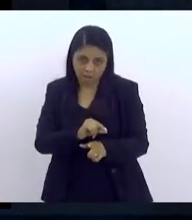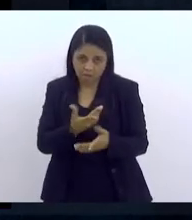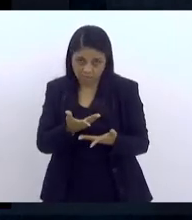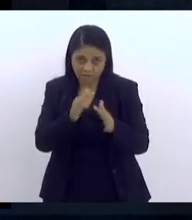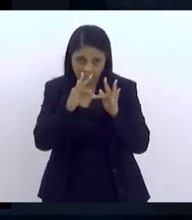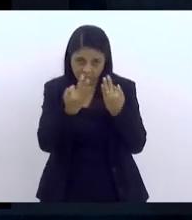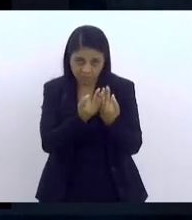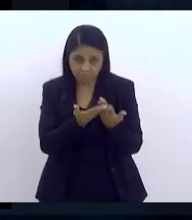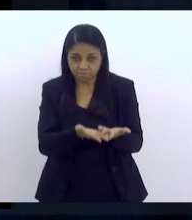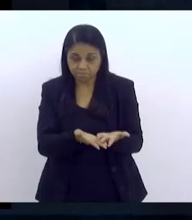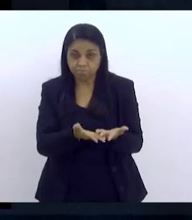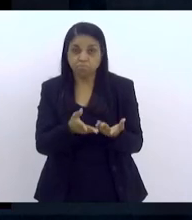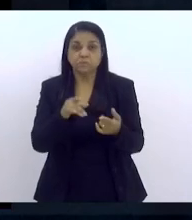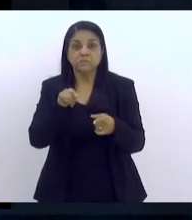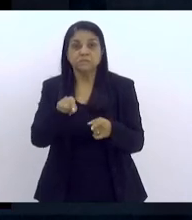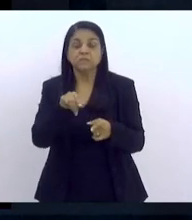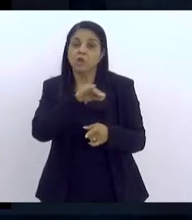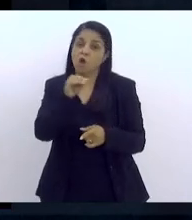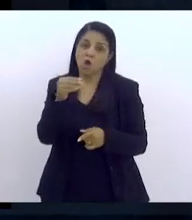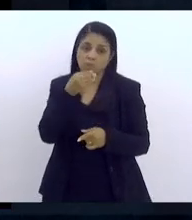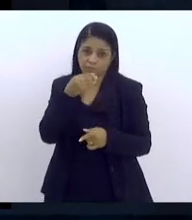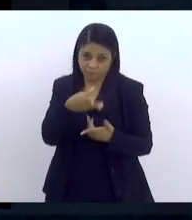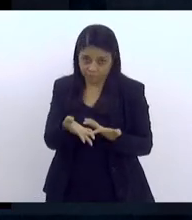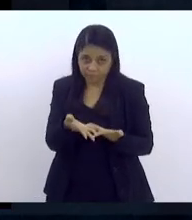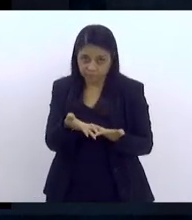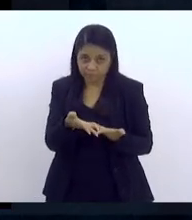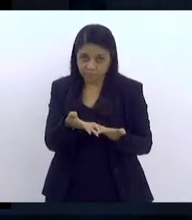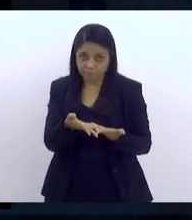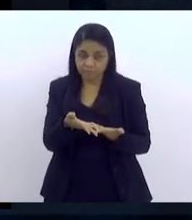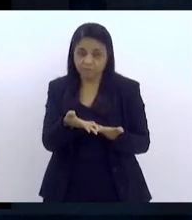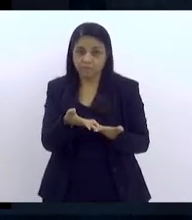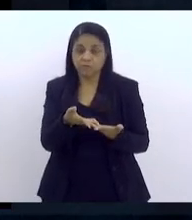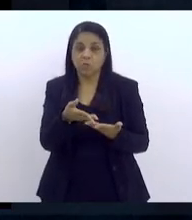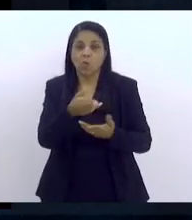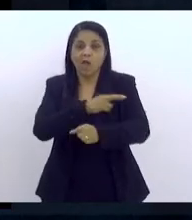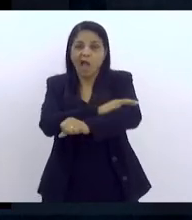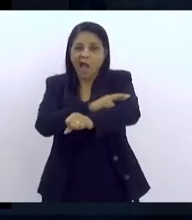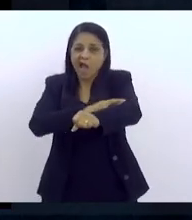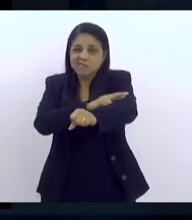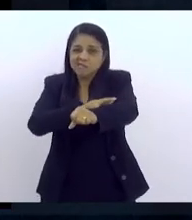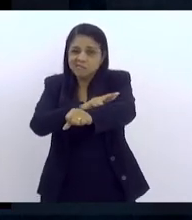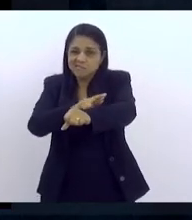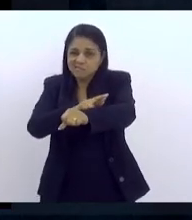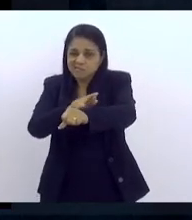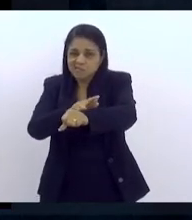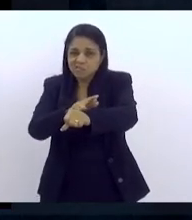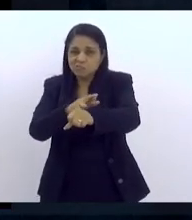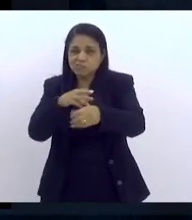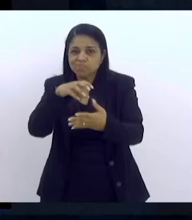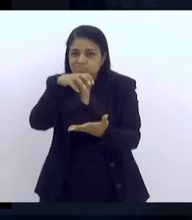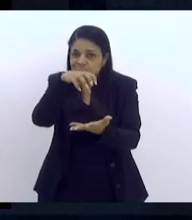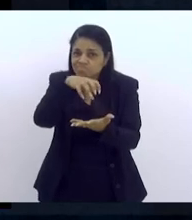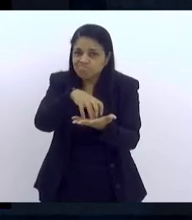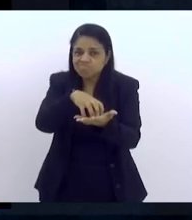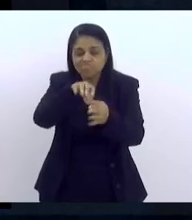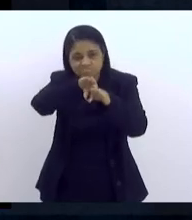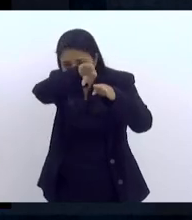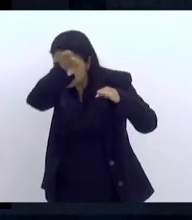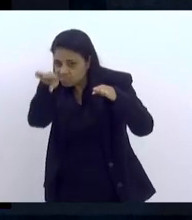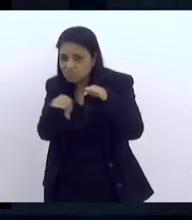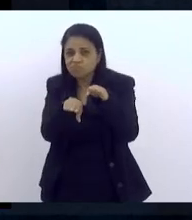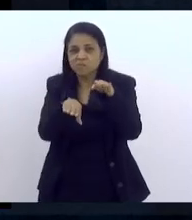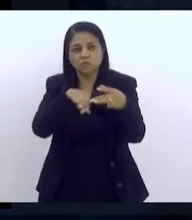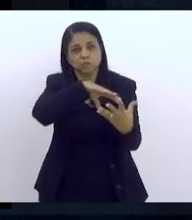nós temos o racismo como o núcleo duro da desigualdade no mundo,